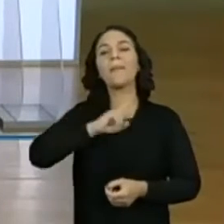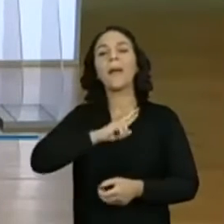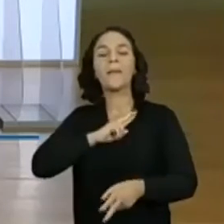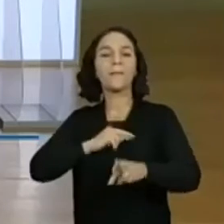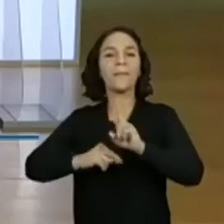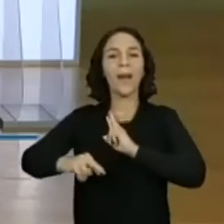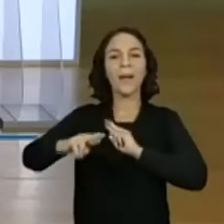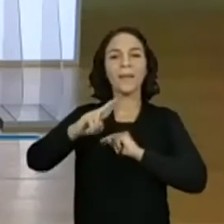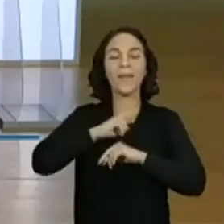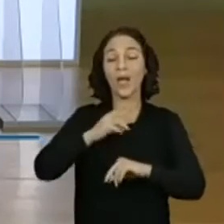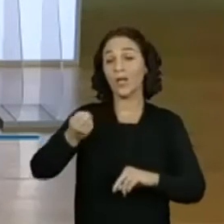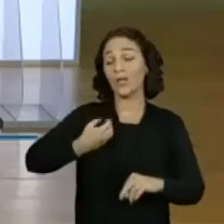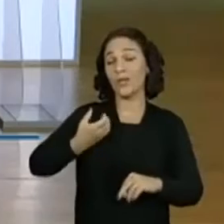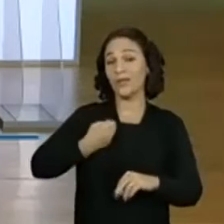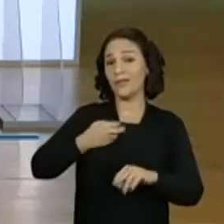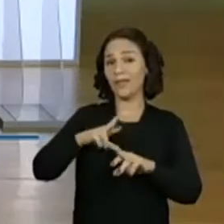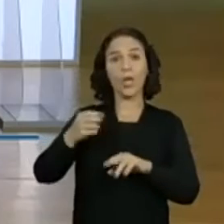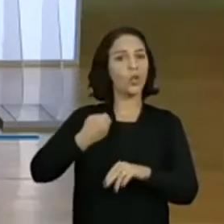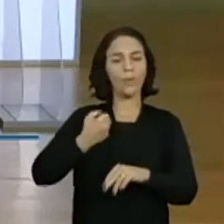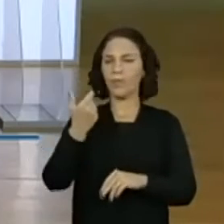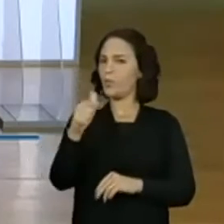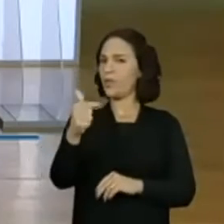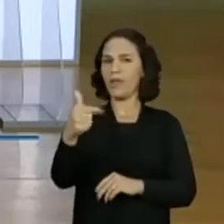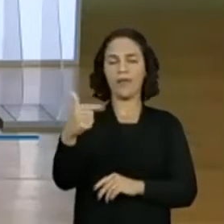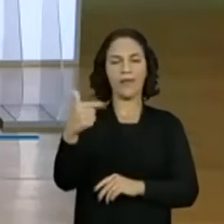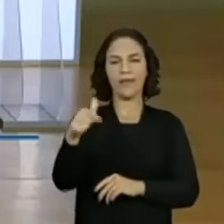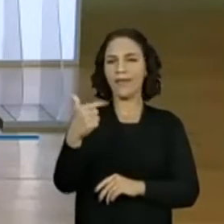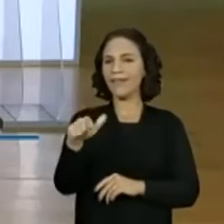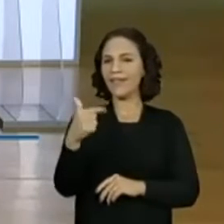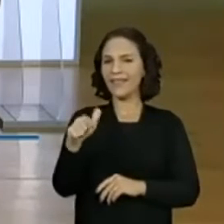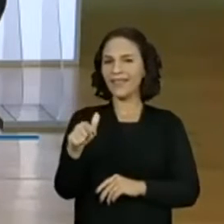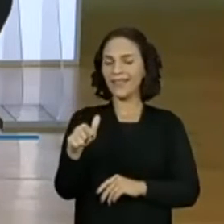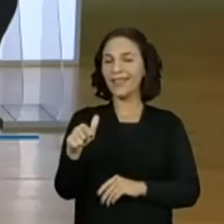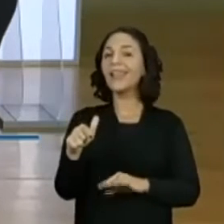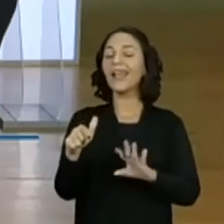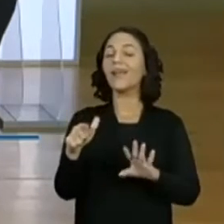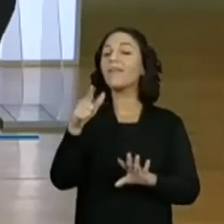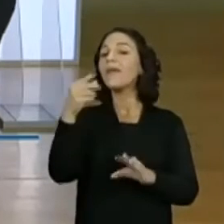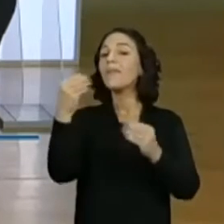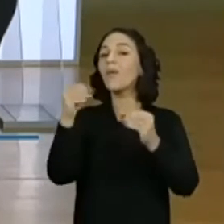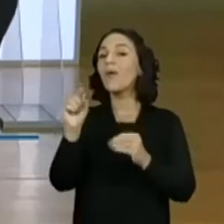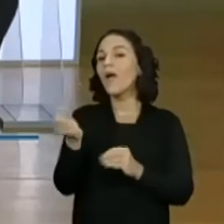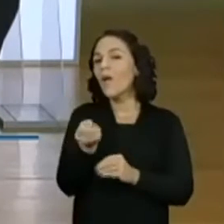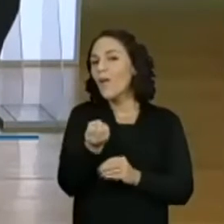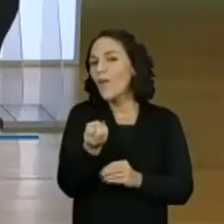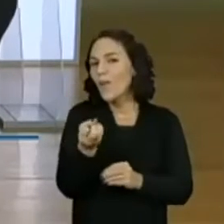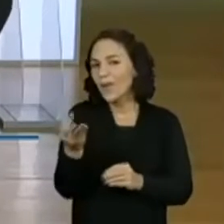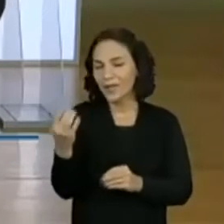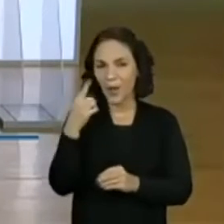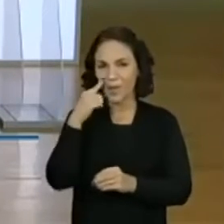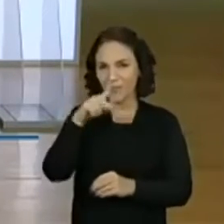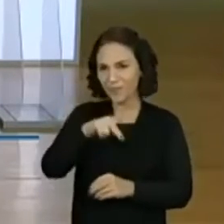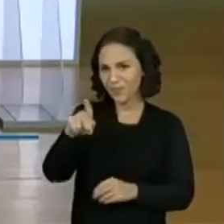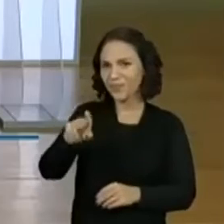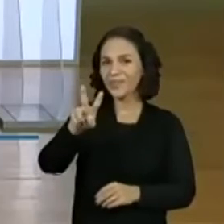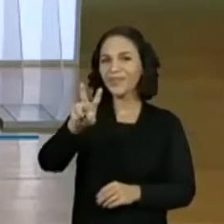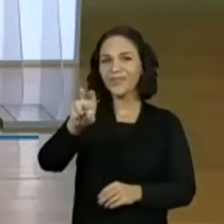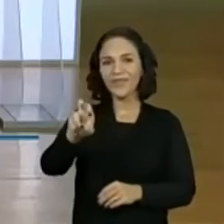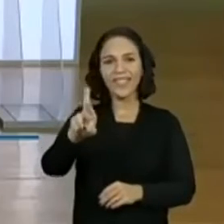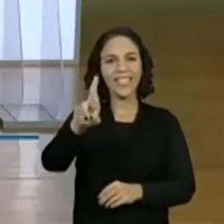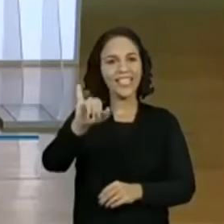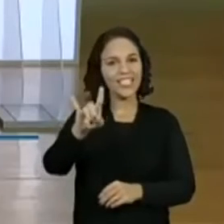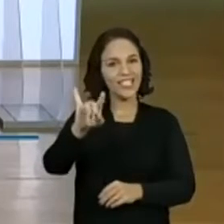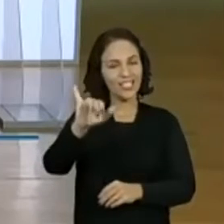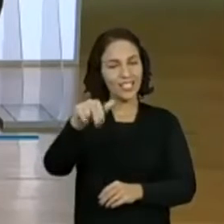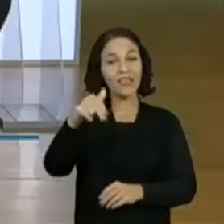aparecendo muitos números. Números não tinha na imagem, professora. Isso, mas eles já estão colocando quantidade. Olha, a Proveridiana falou ali.